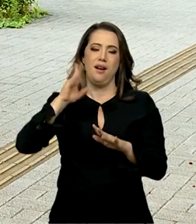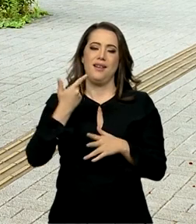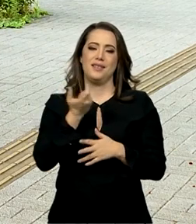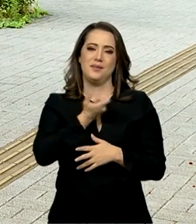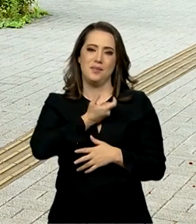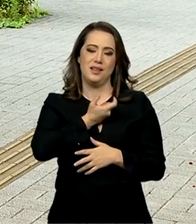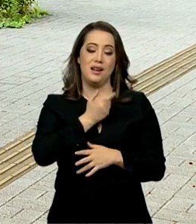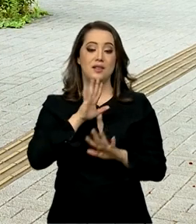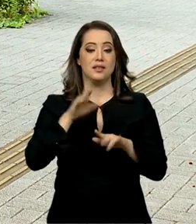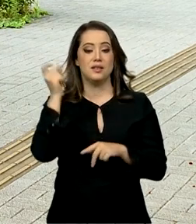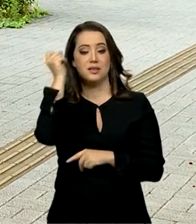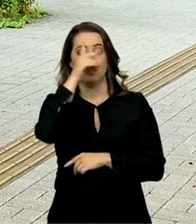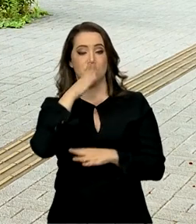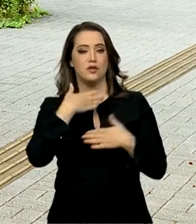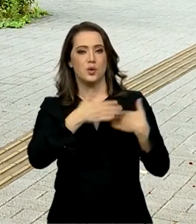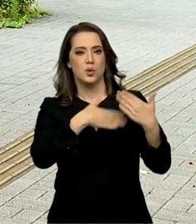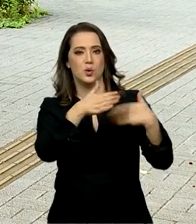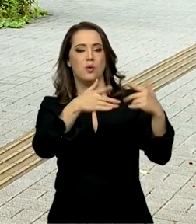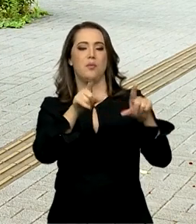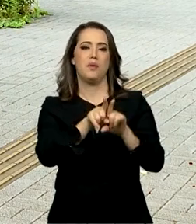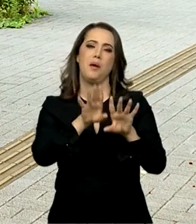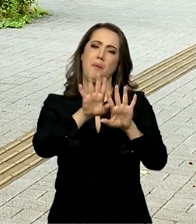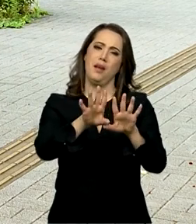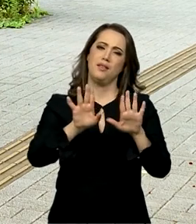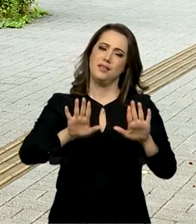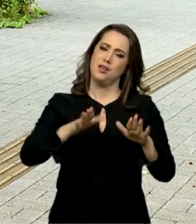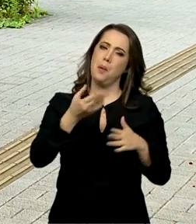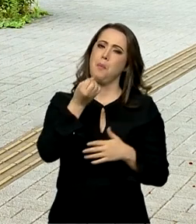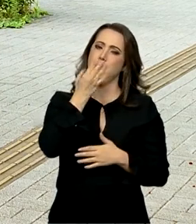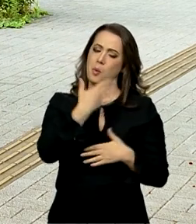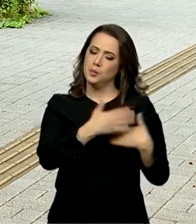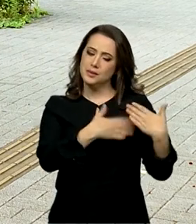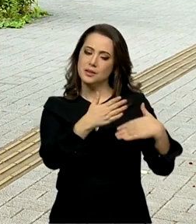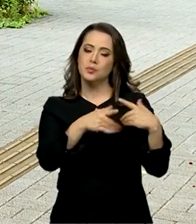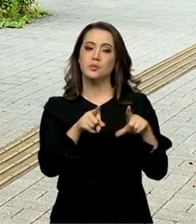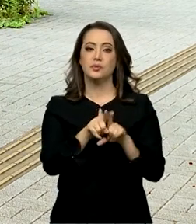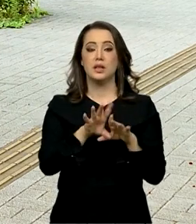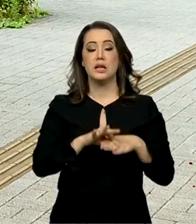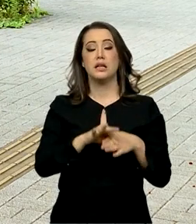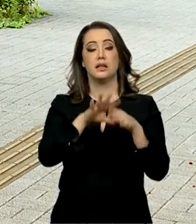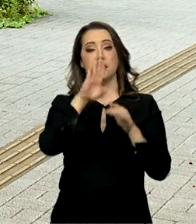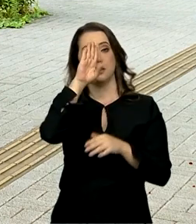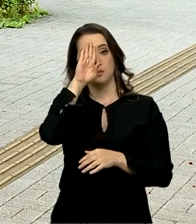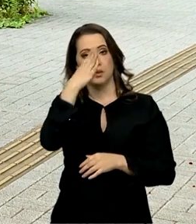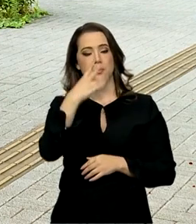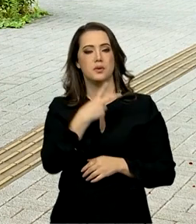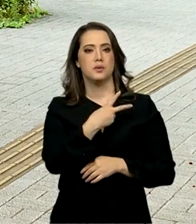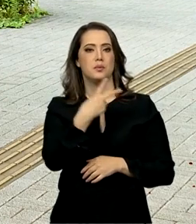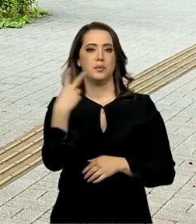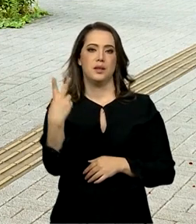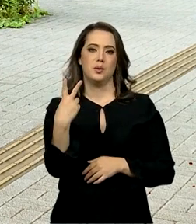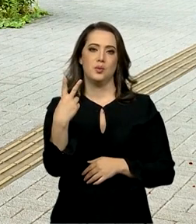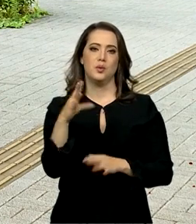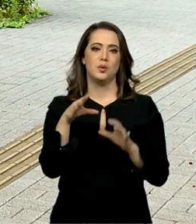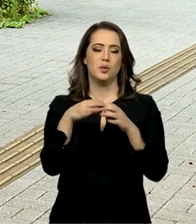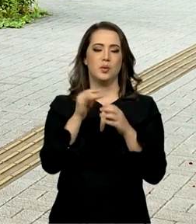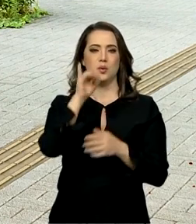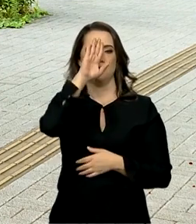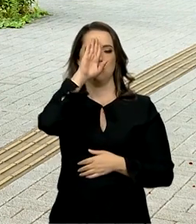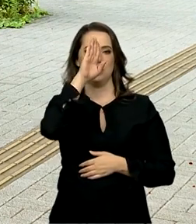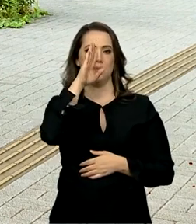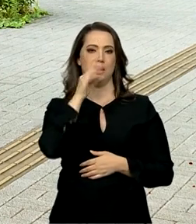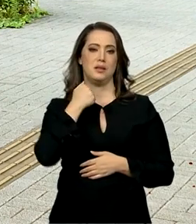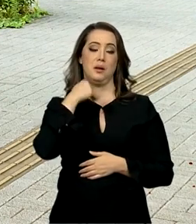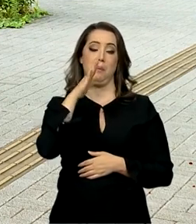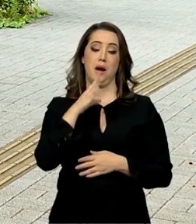ouro. Lógico que é difícil manter esse ritmo, mas foi um desempenho muito bom, capitaneado principalmente pelas duas modalidades principais que mais